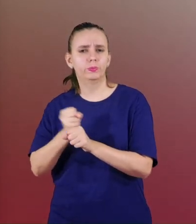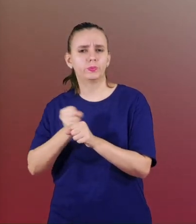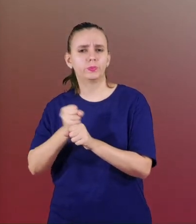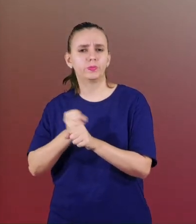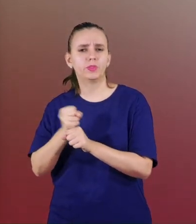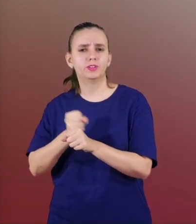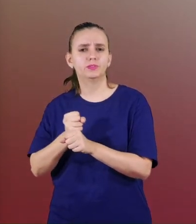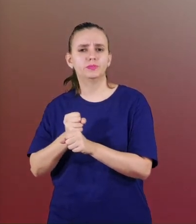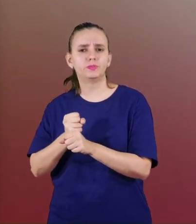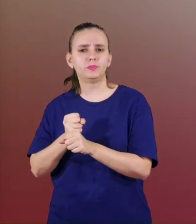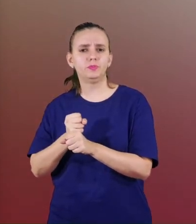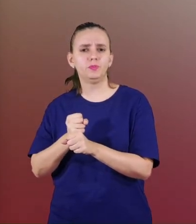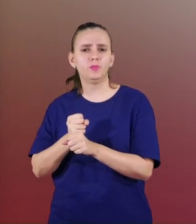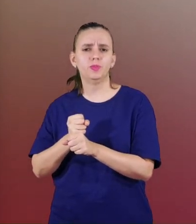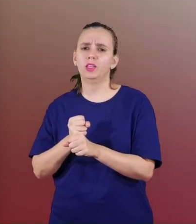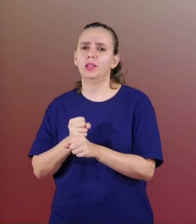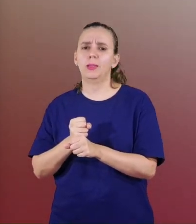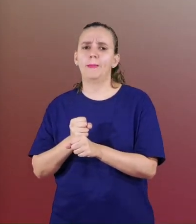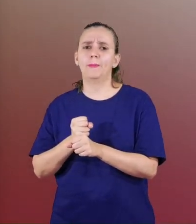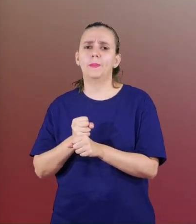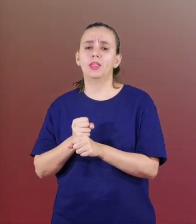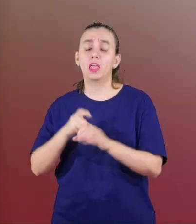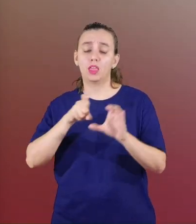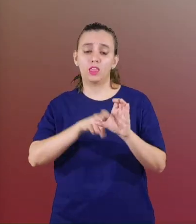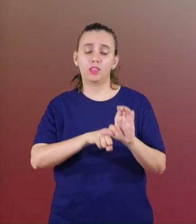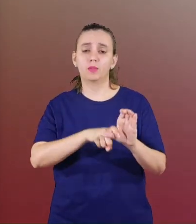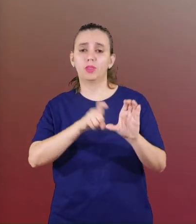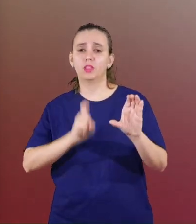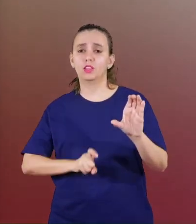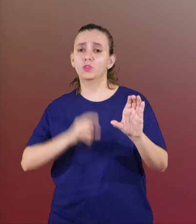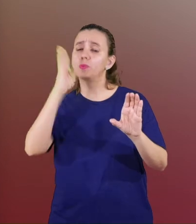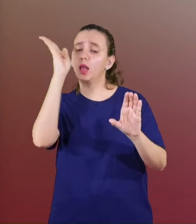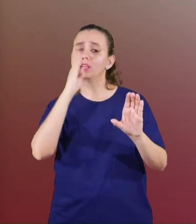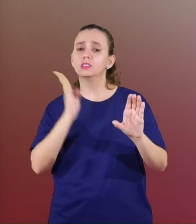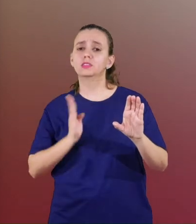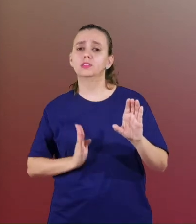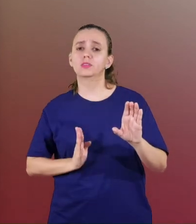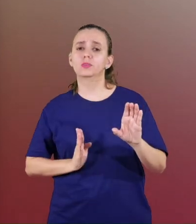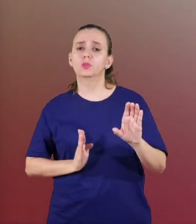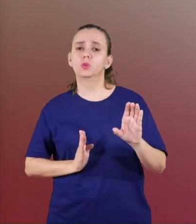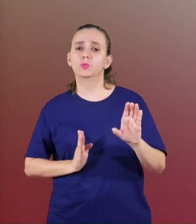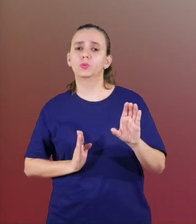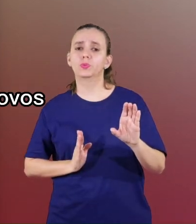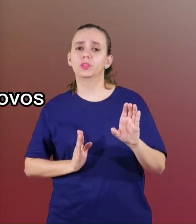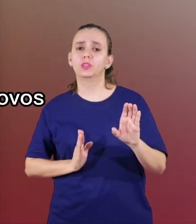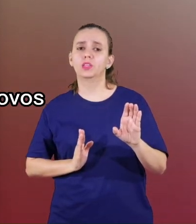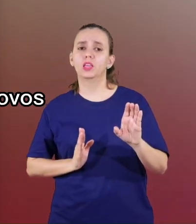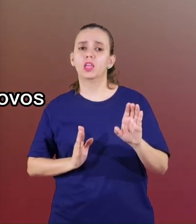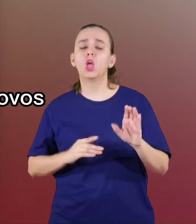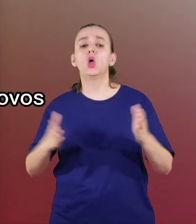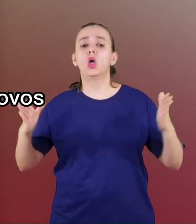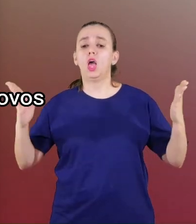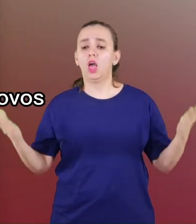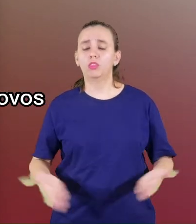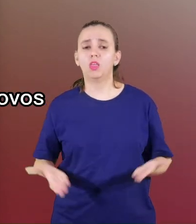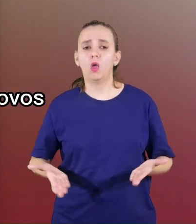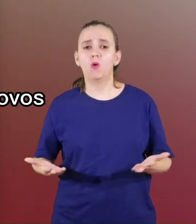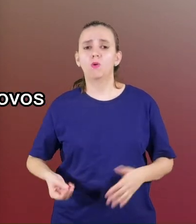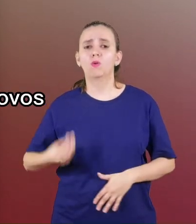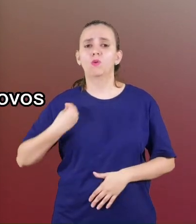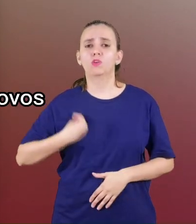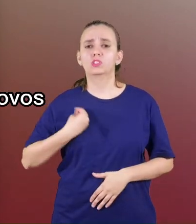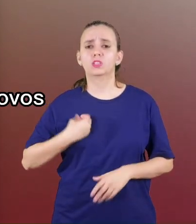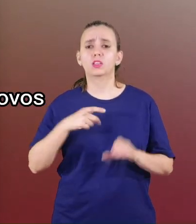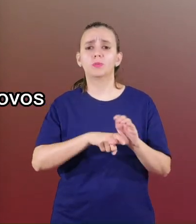independência do Brasil, até hoje essa